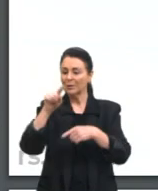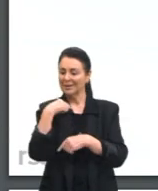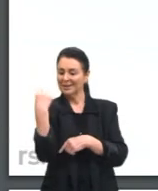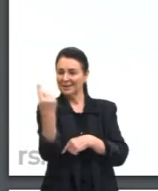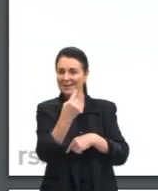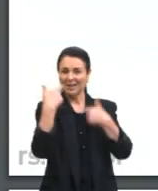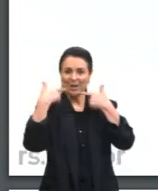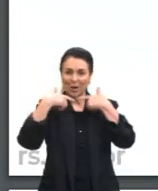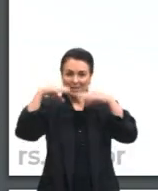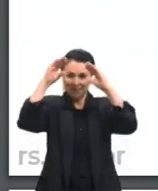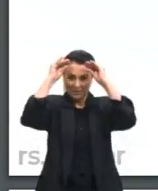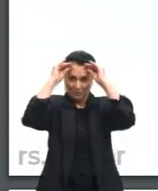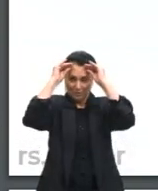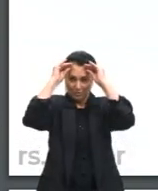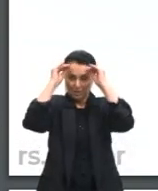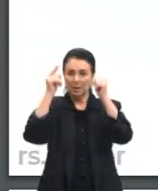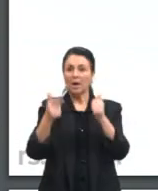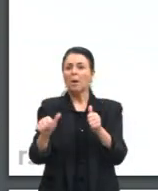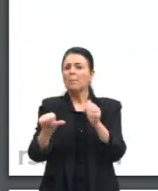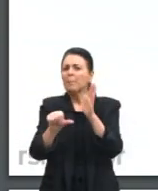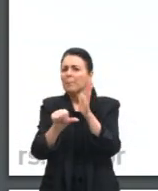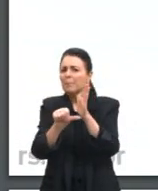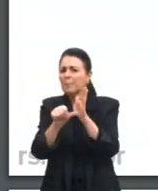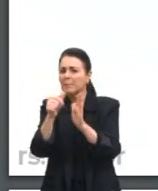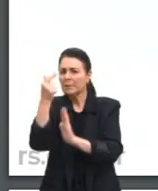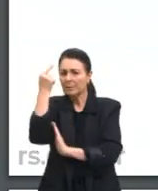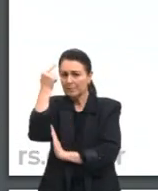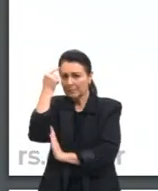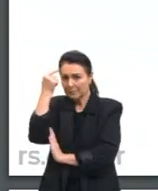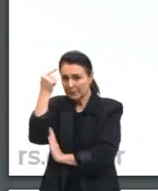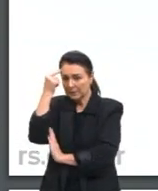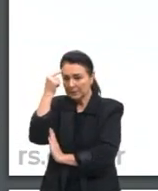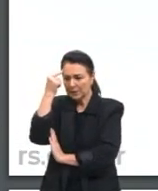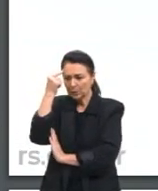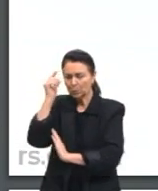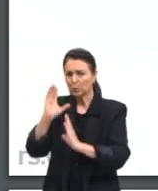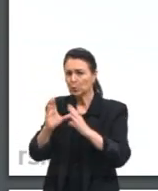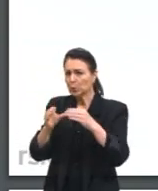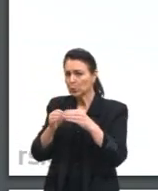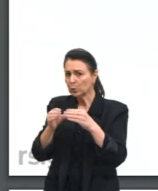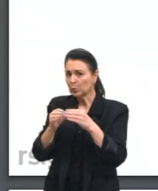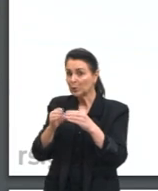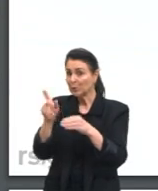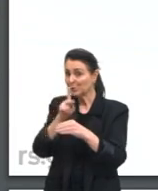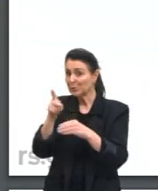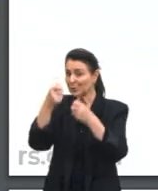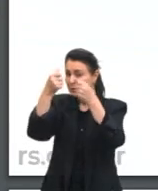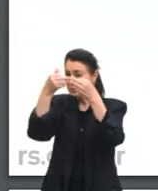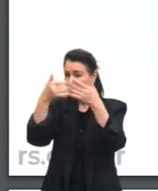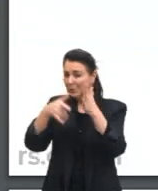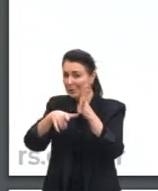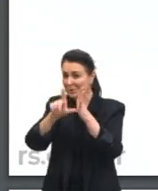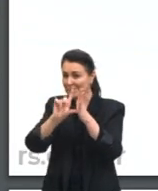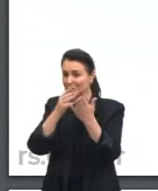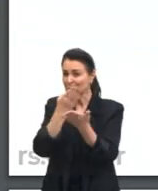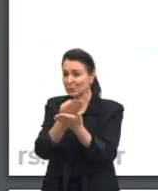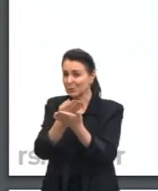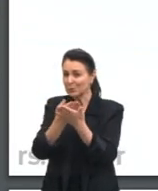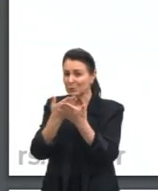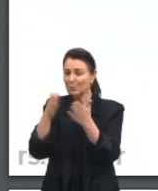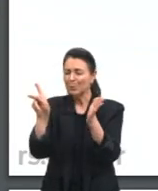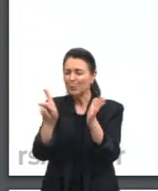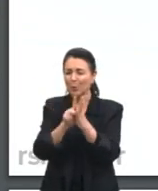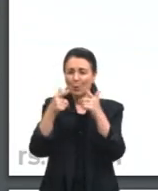A primeira delas, pensando aqui naqueles grupos que a gente falou antes dos estudos da linguagem.